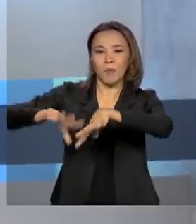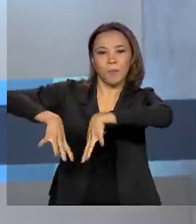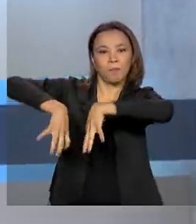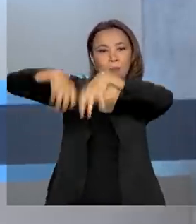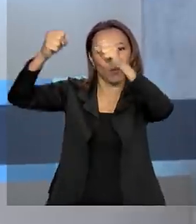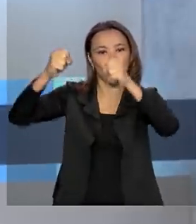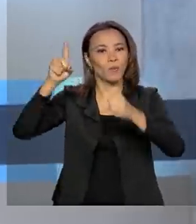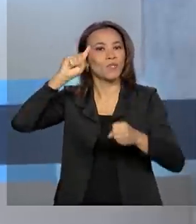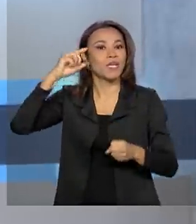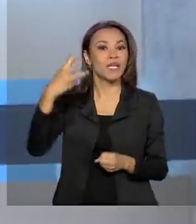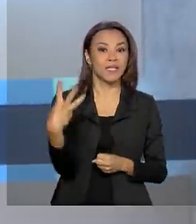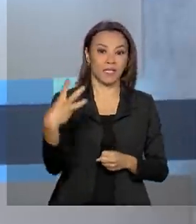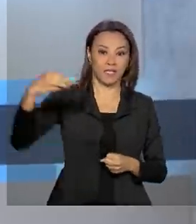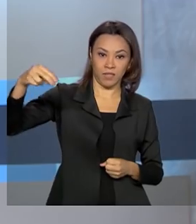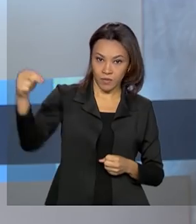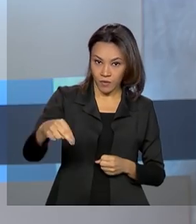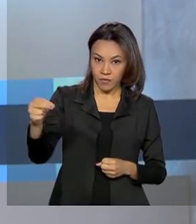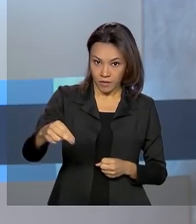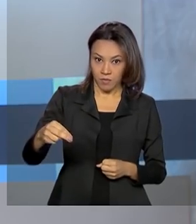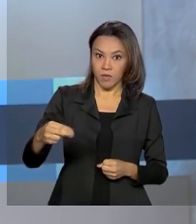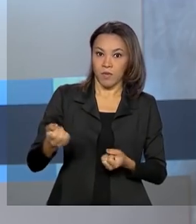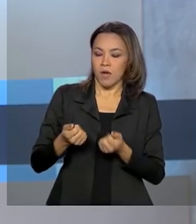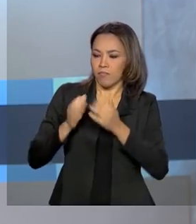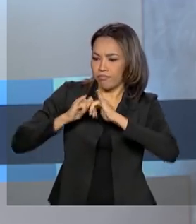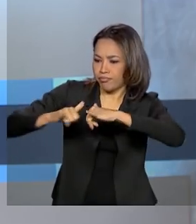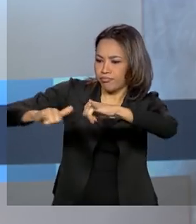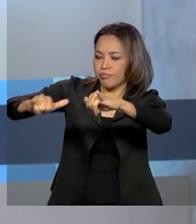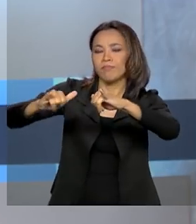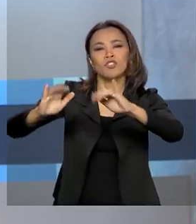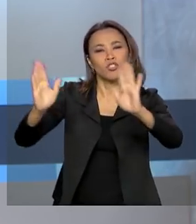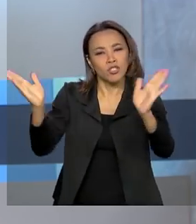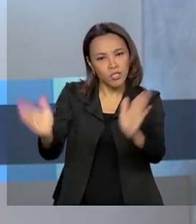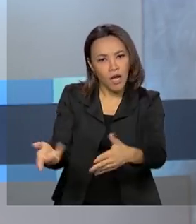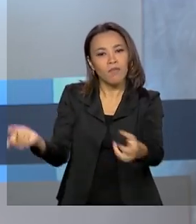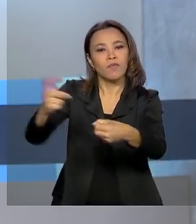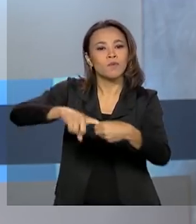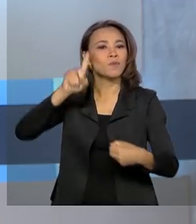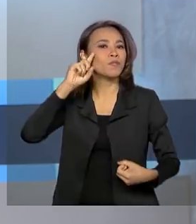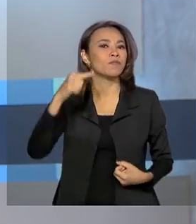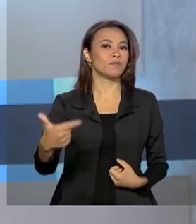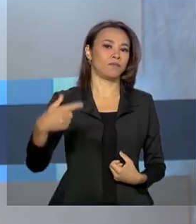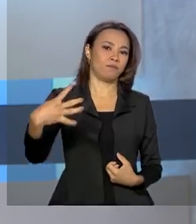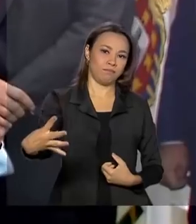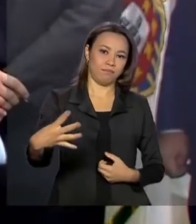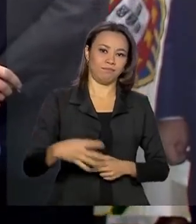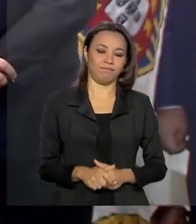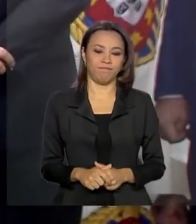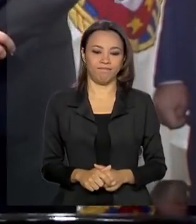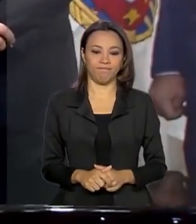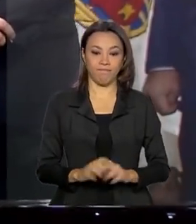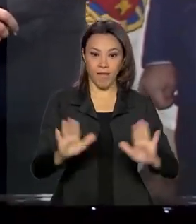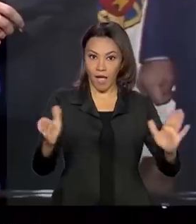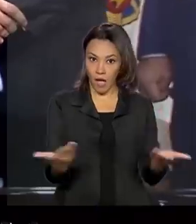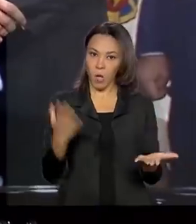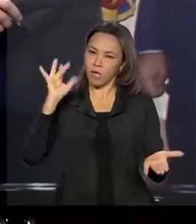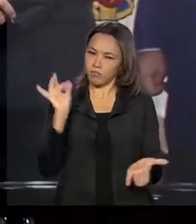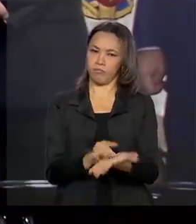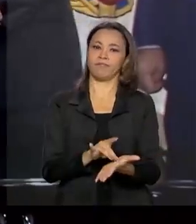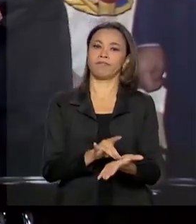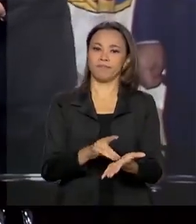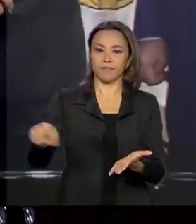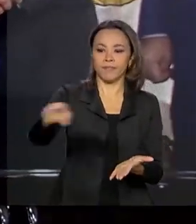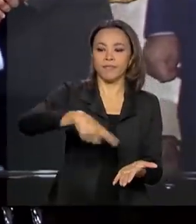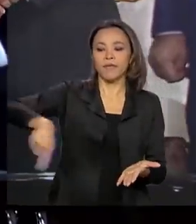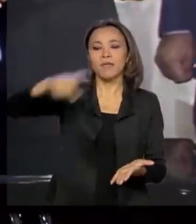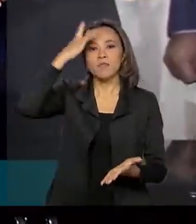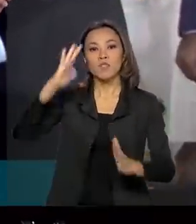iniciada no dia 3 de novembro. O fornecimento foi normalizado no dia 24. Agora é para valer. Os moradores